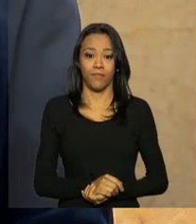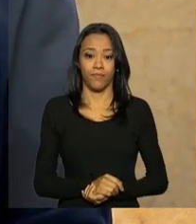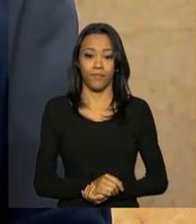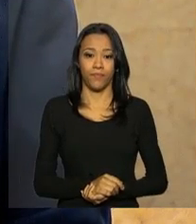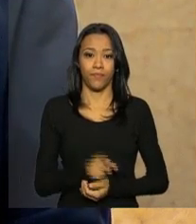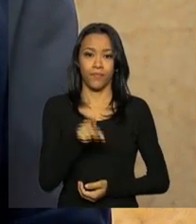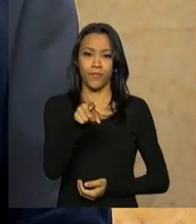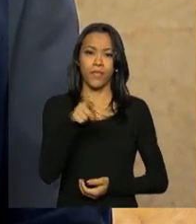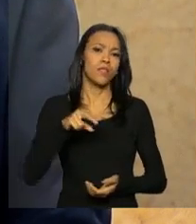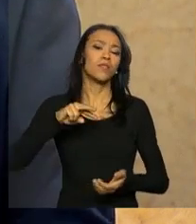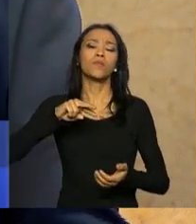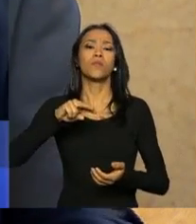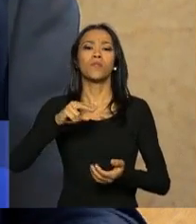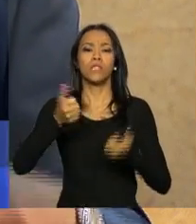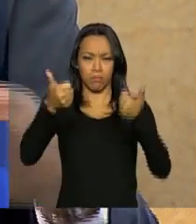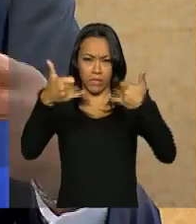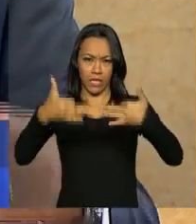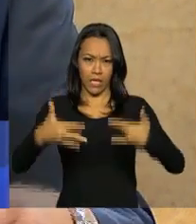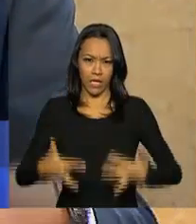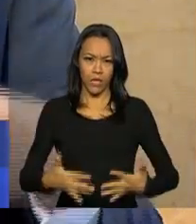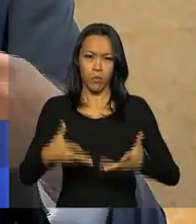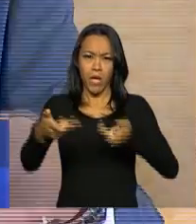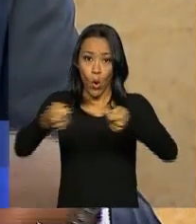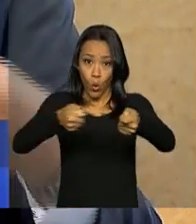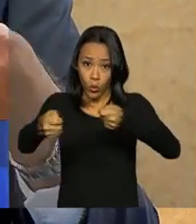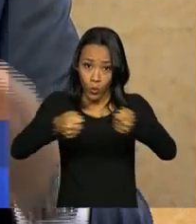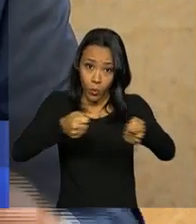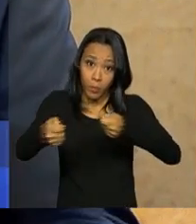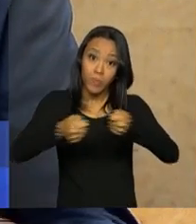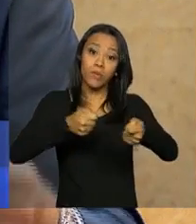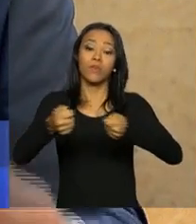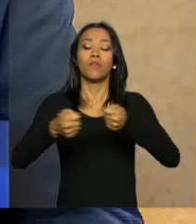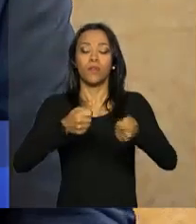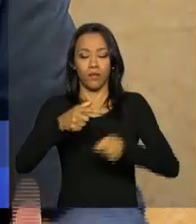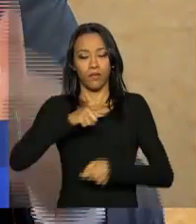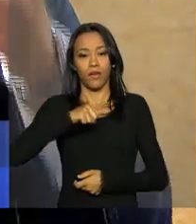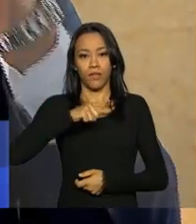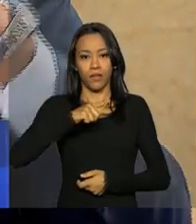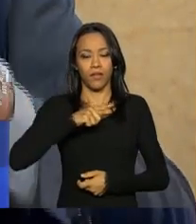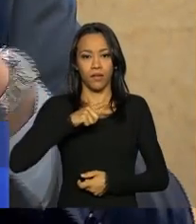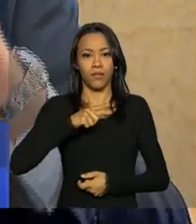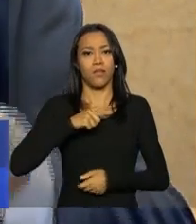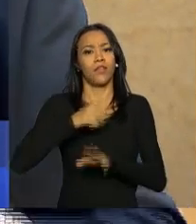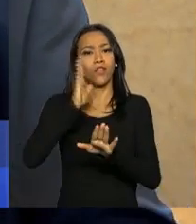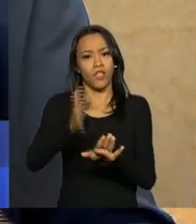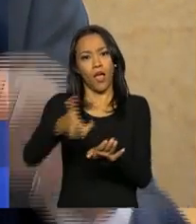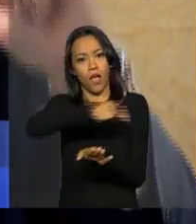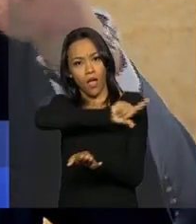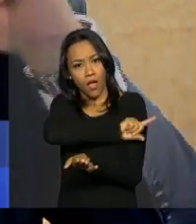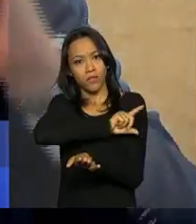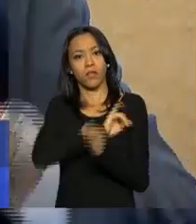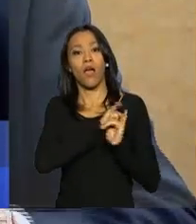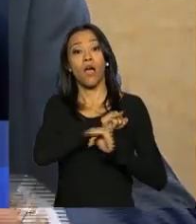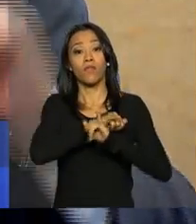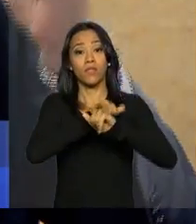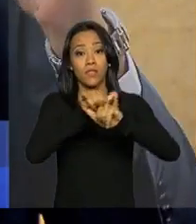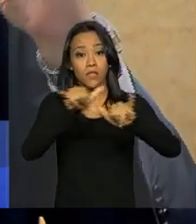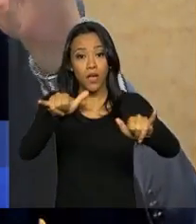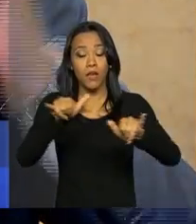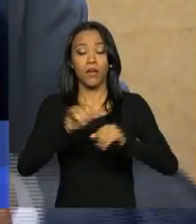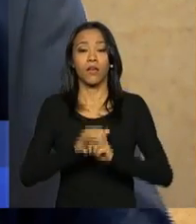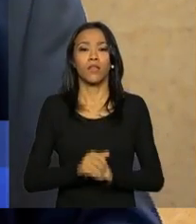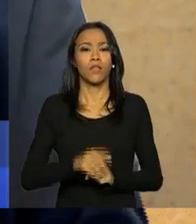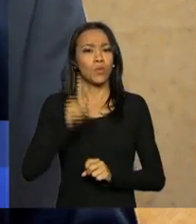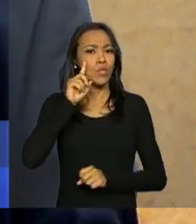Isso significará uma economia adicional àquela já anunciada em 3